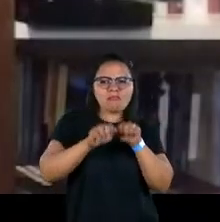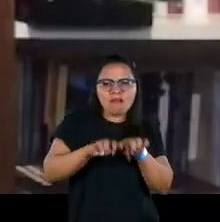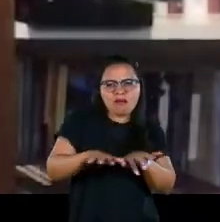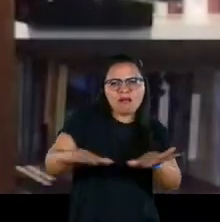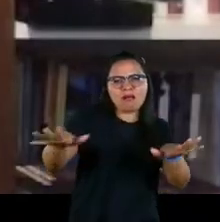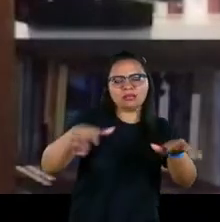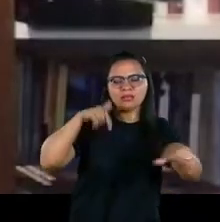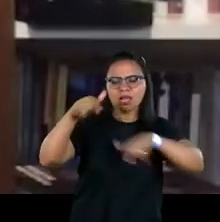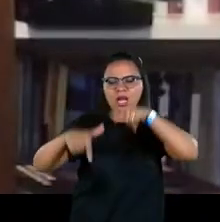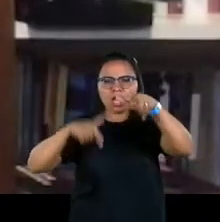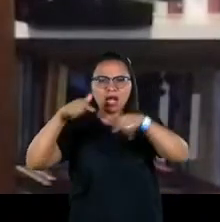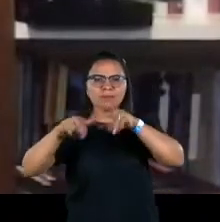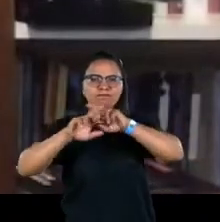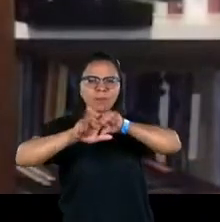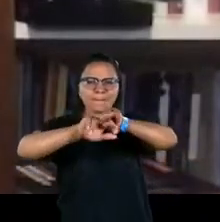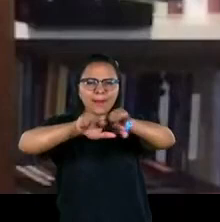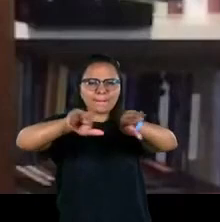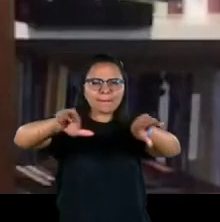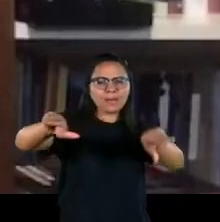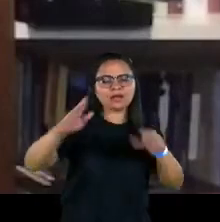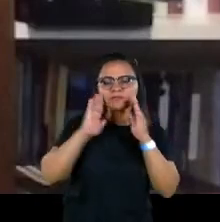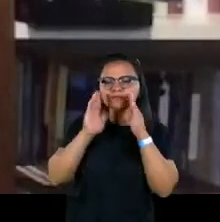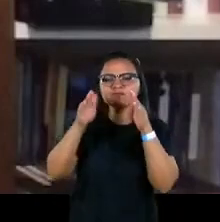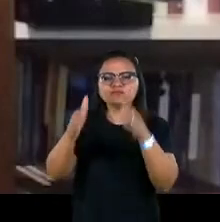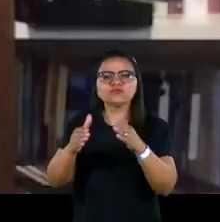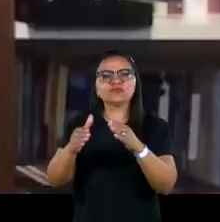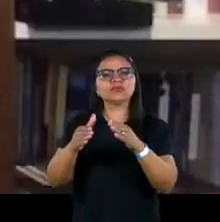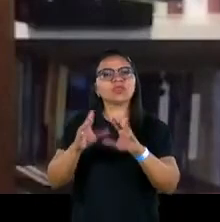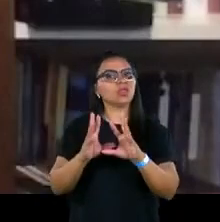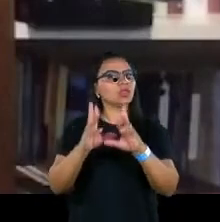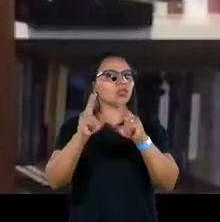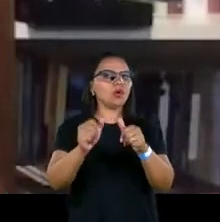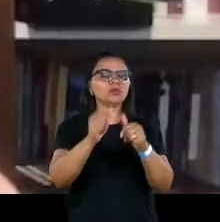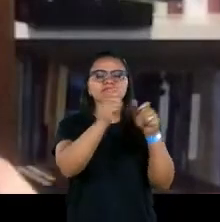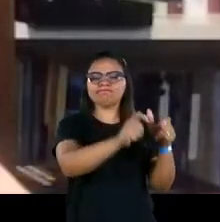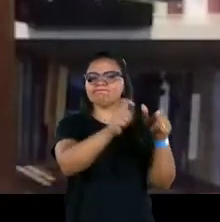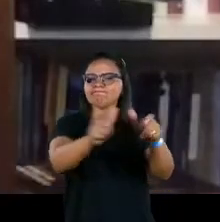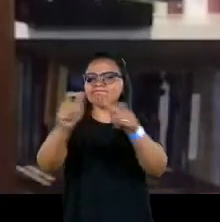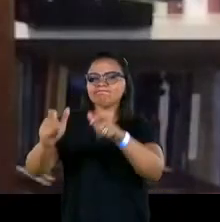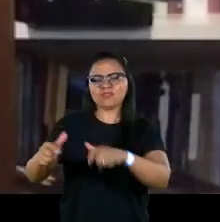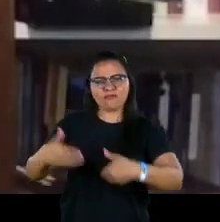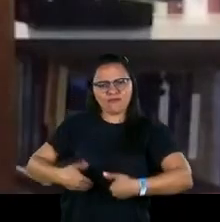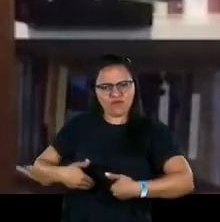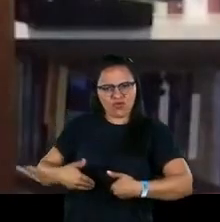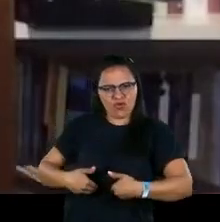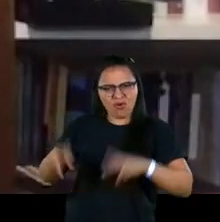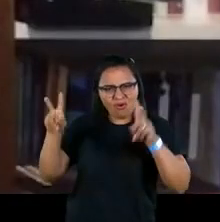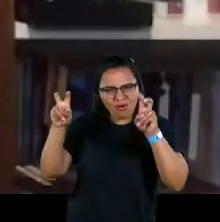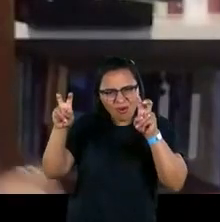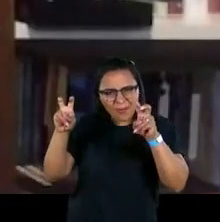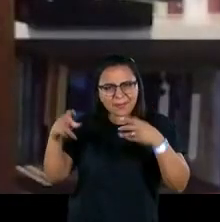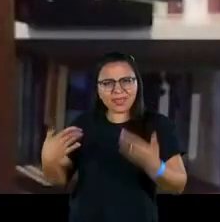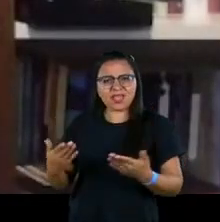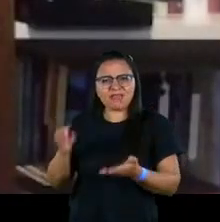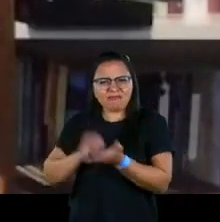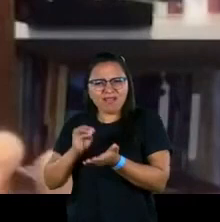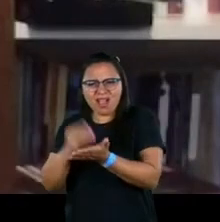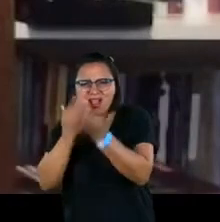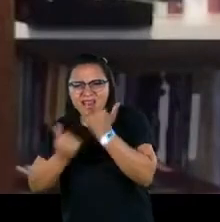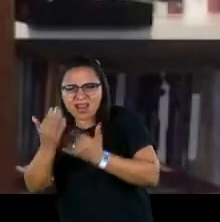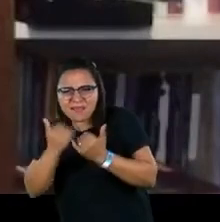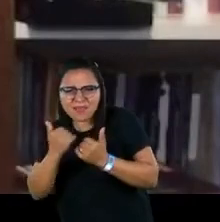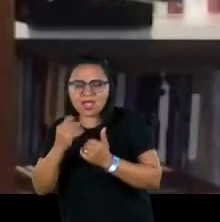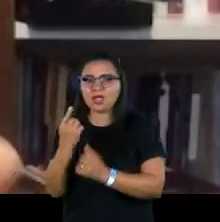de trabalhos voltados para isso em todos os setores. A questão da fome, a questão do alimento